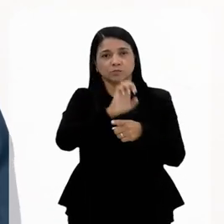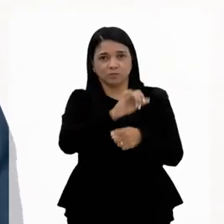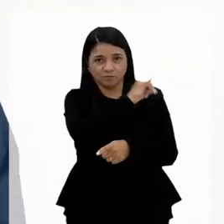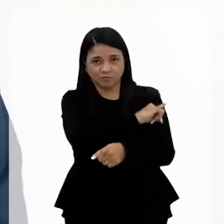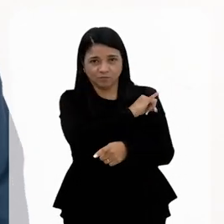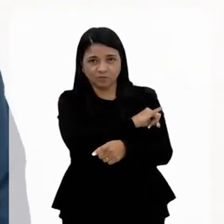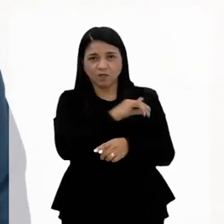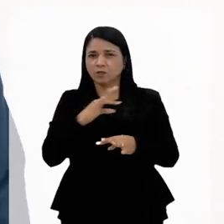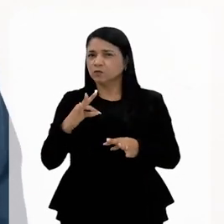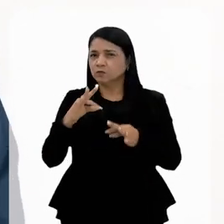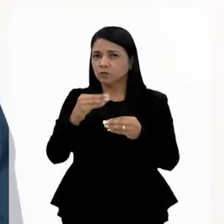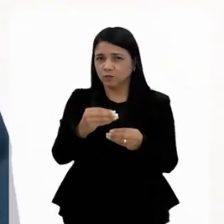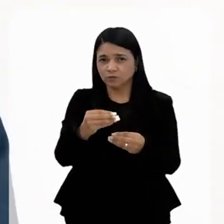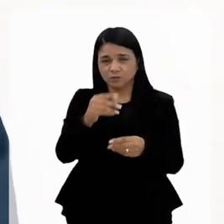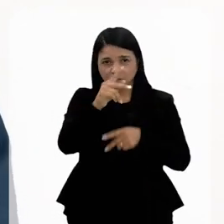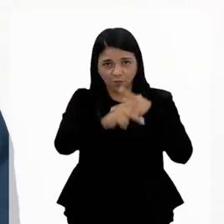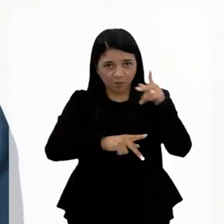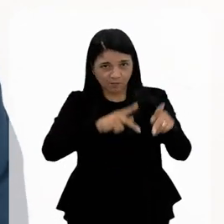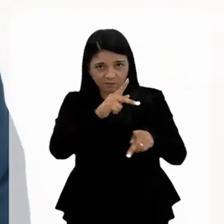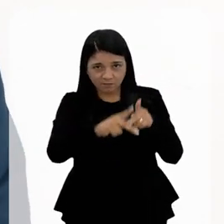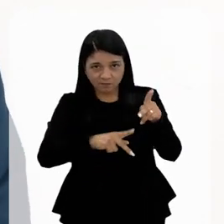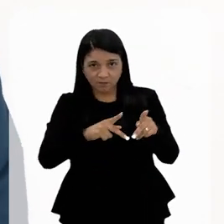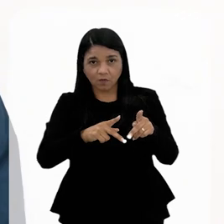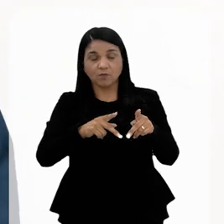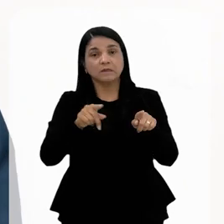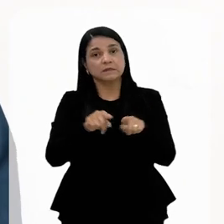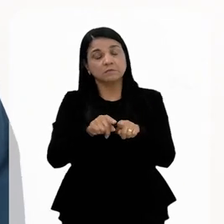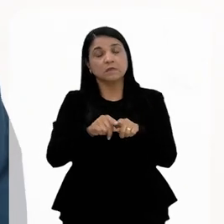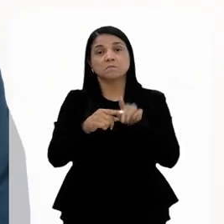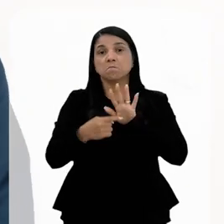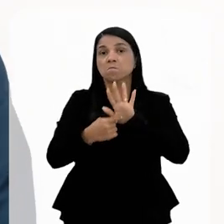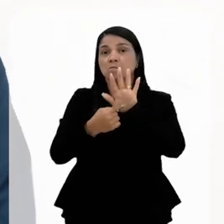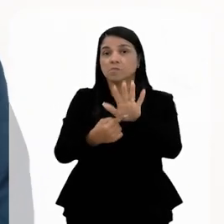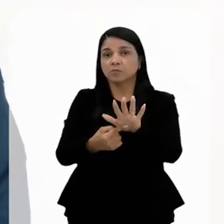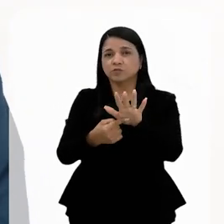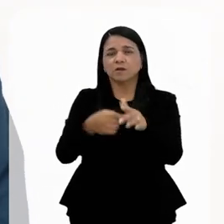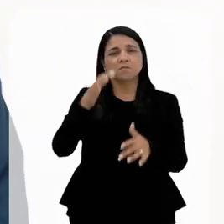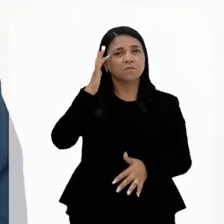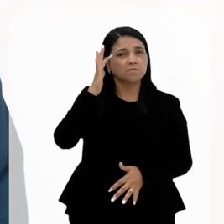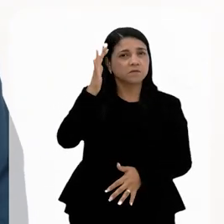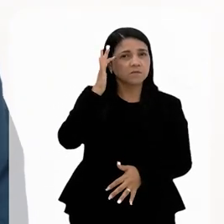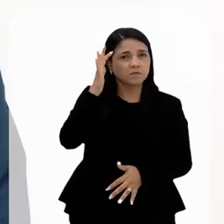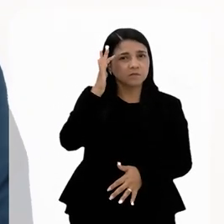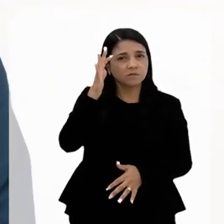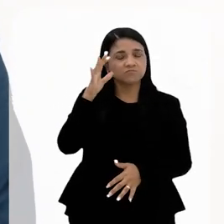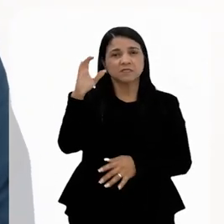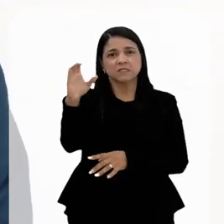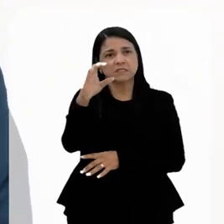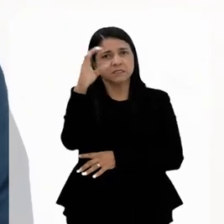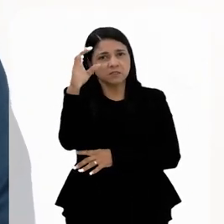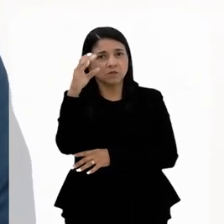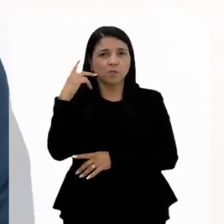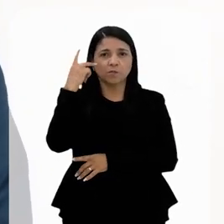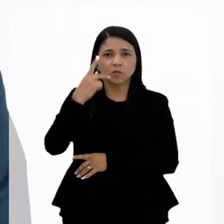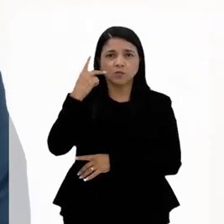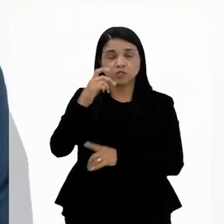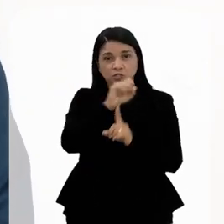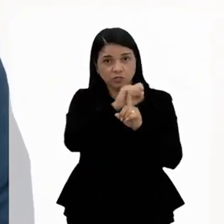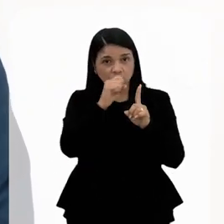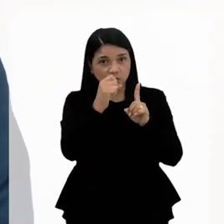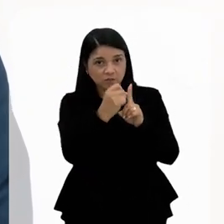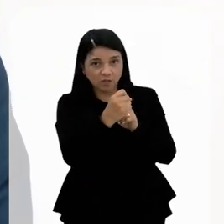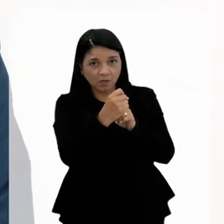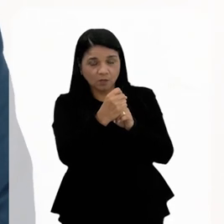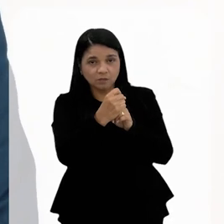nós, cariocas e fluminenses, e que nos diz respeito, e que a gente traz aqui para refletir de maneira científica, política e